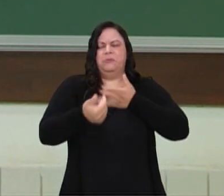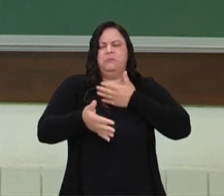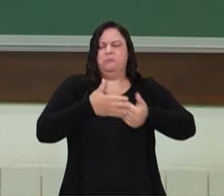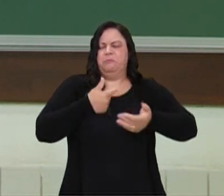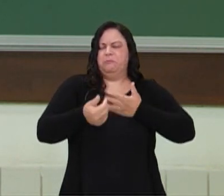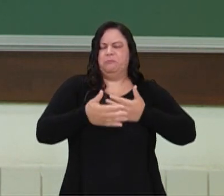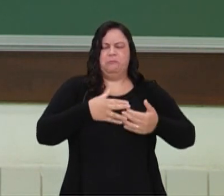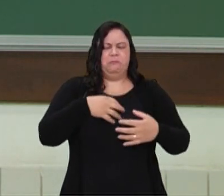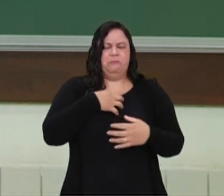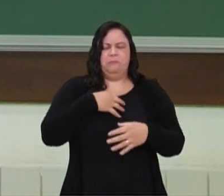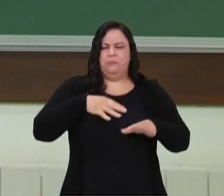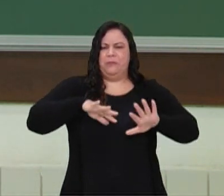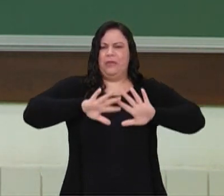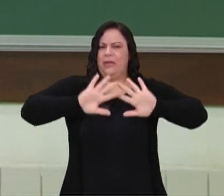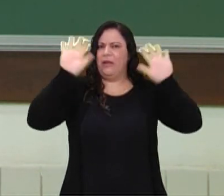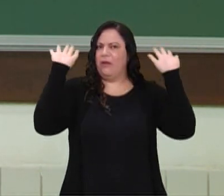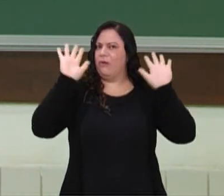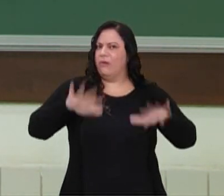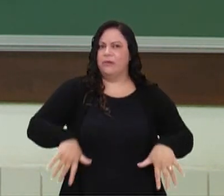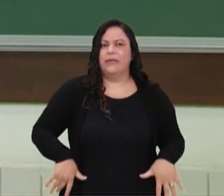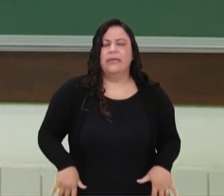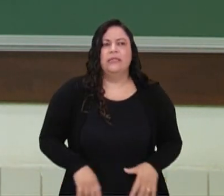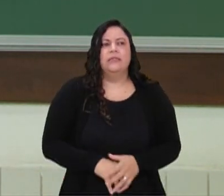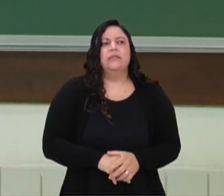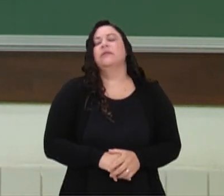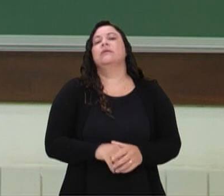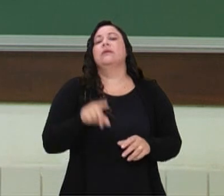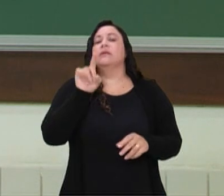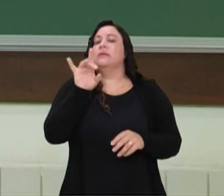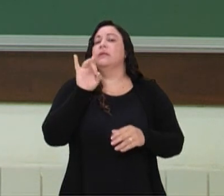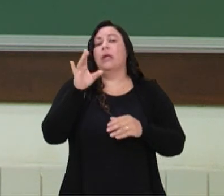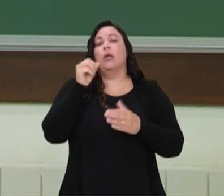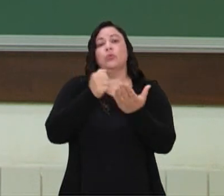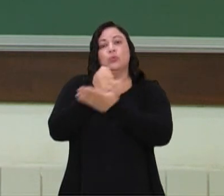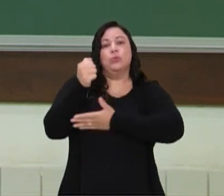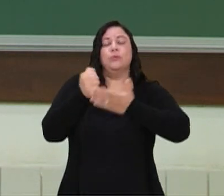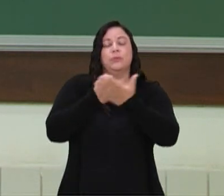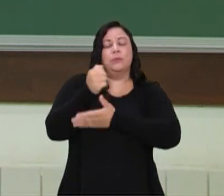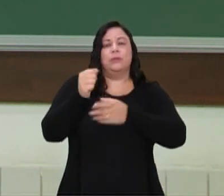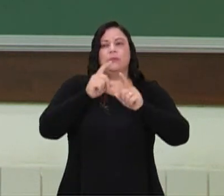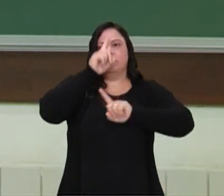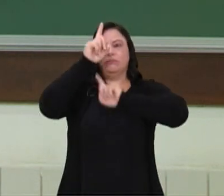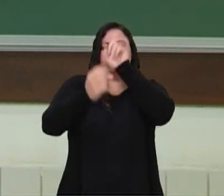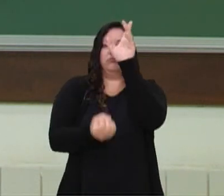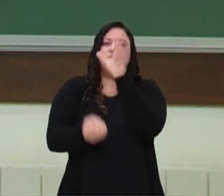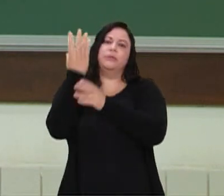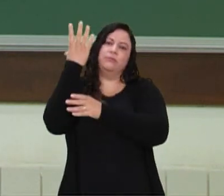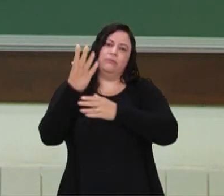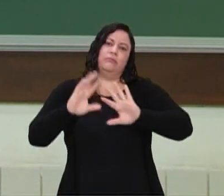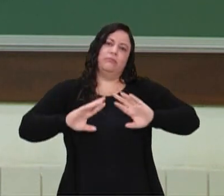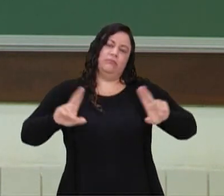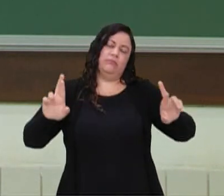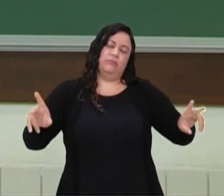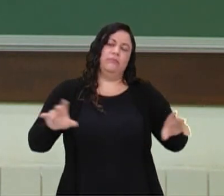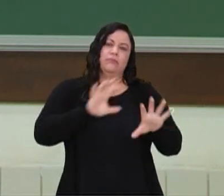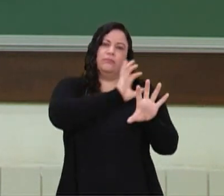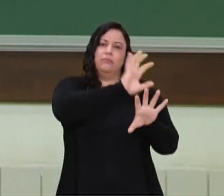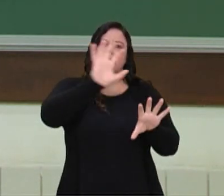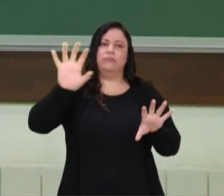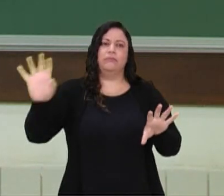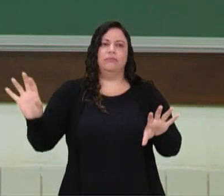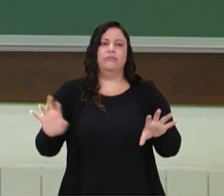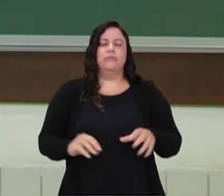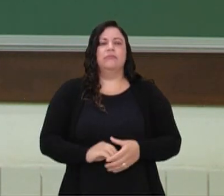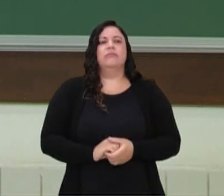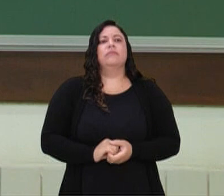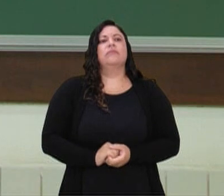fazer uma aula de zumba, tá gente? Esse é um ritmo base, quando ele surgiu. Hoje não, cada região coloca um ritmo ali.